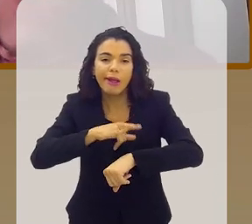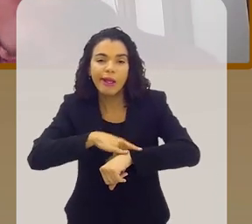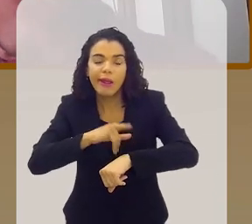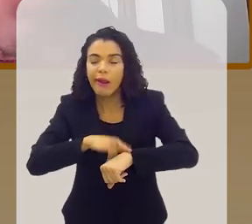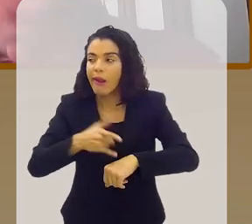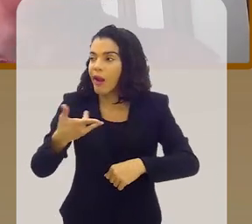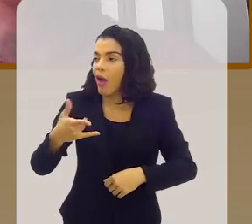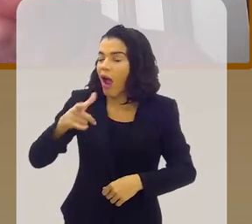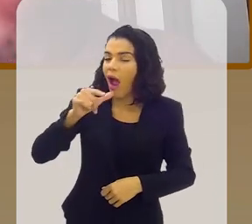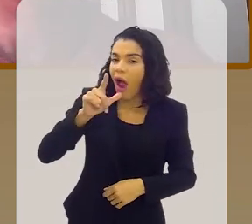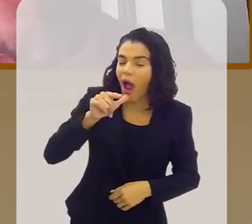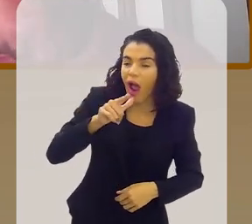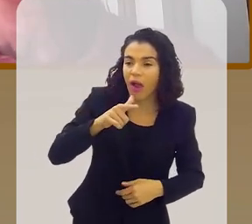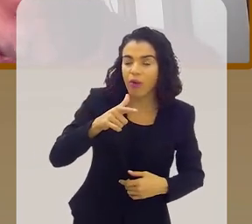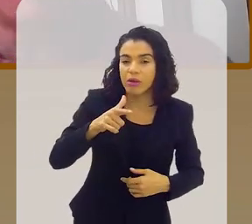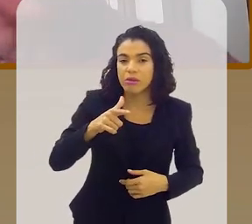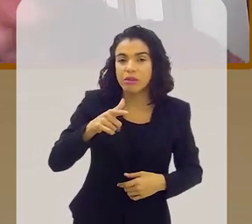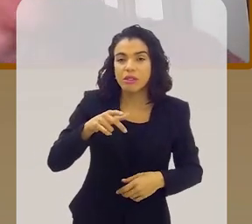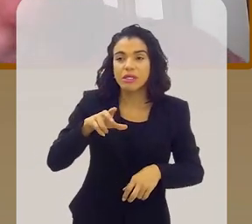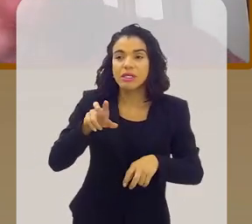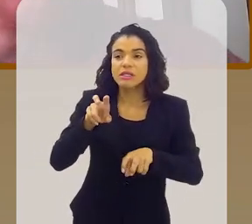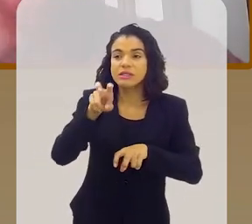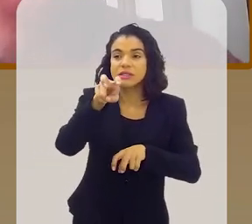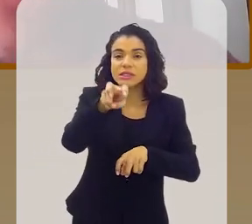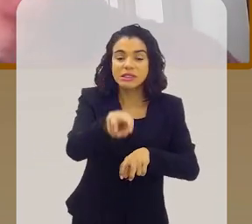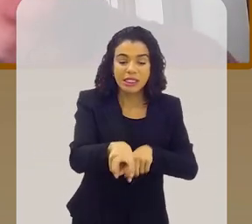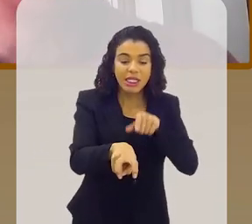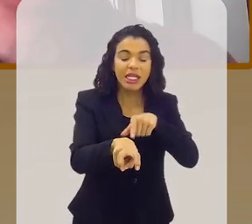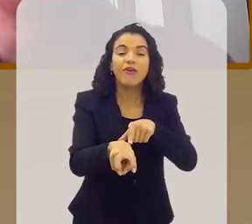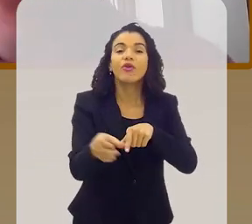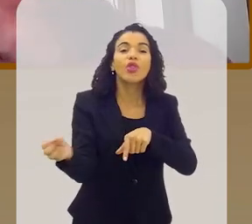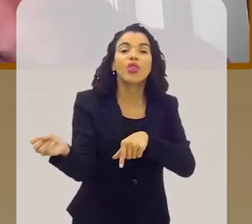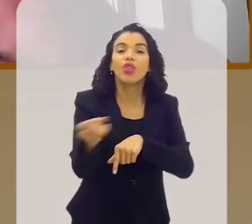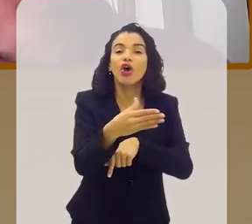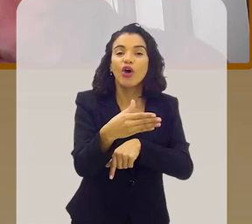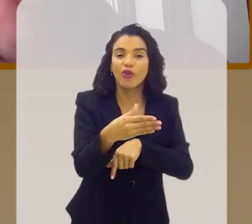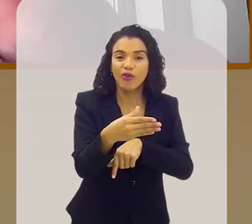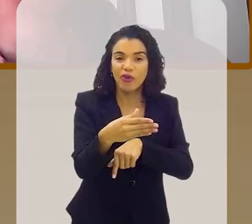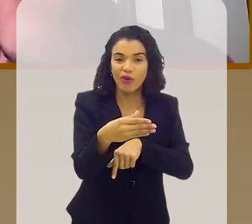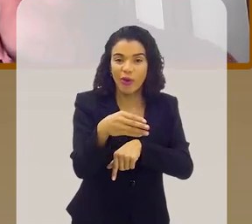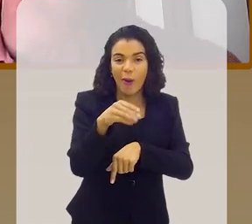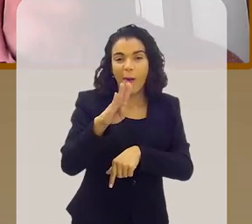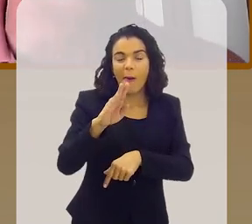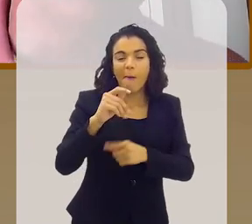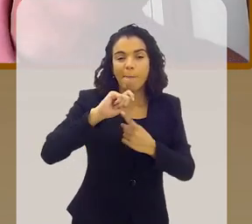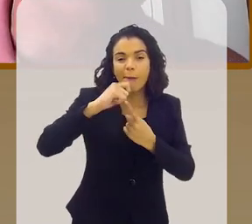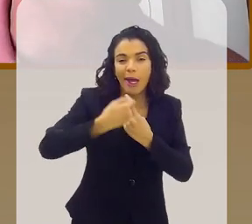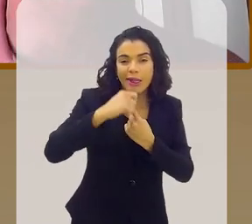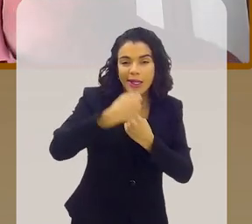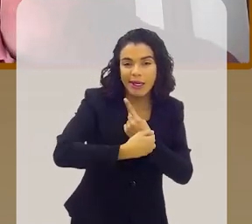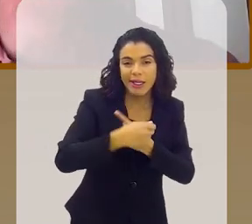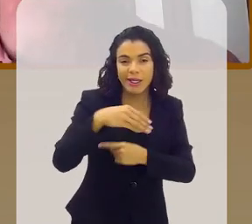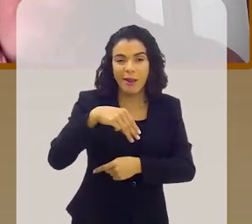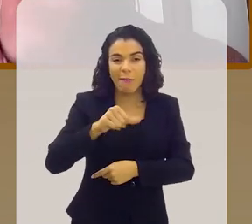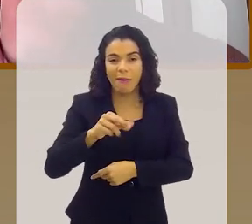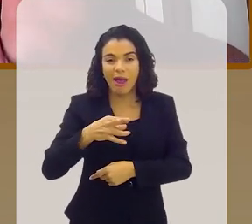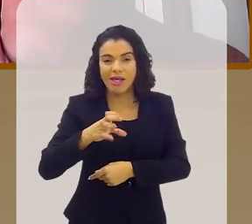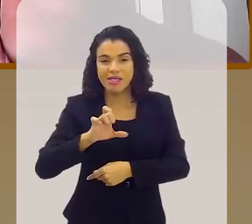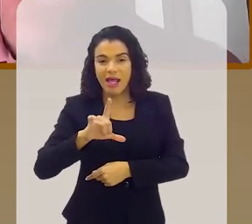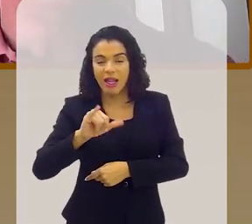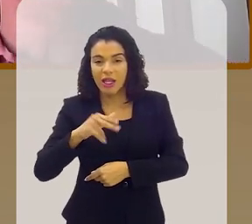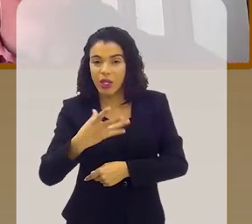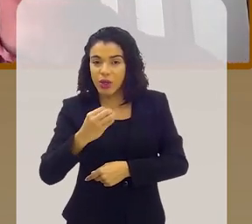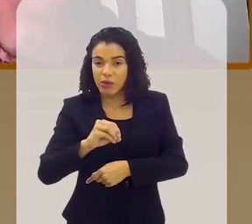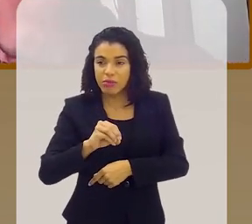banheiro, beber uma água e tal, sentavam os novos, que hoje são grandes músicos. Então eles sentavam o Banana, filho do Neucio, Marcelinho